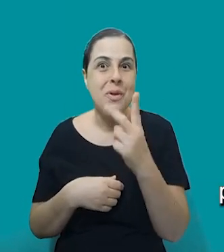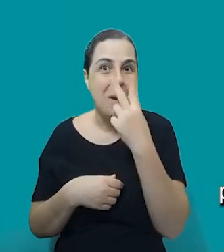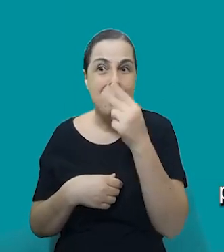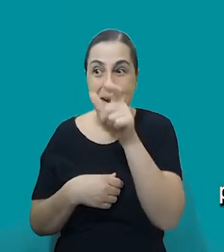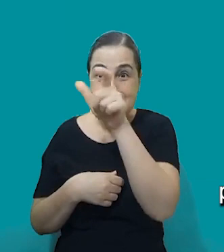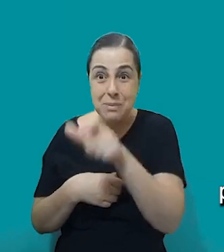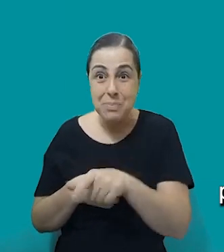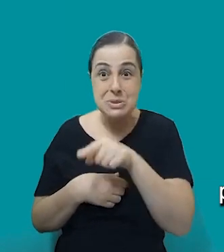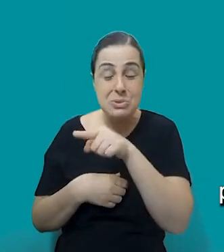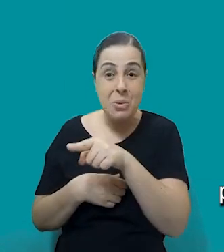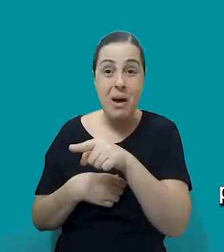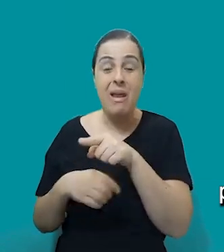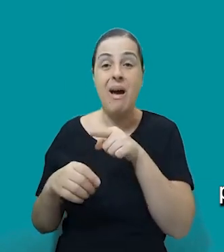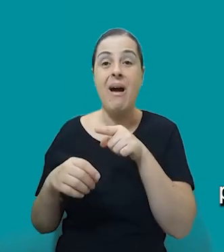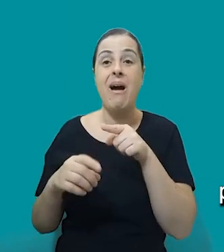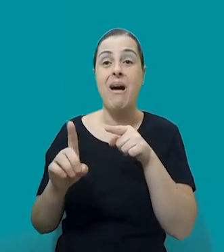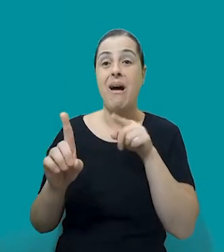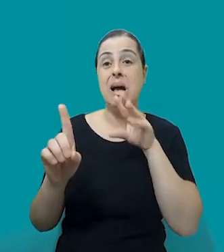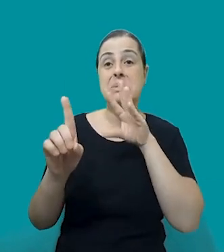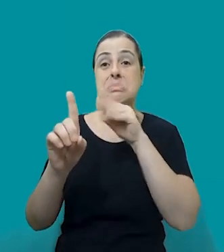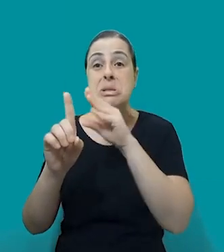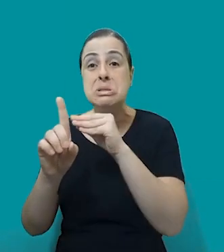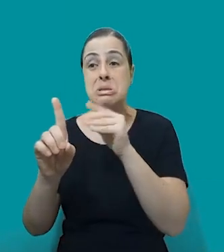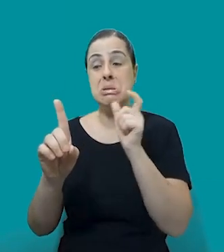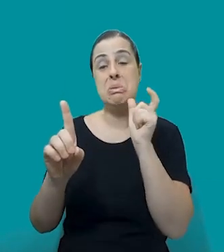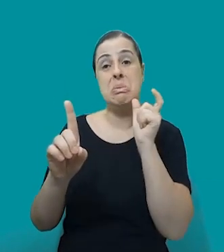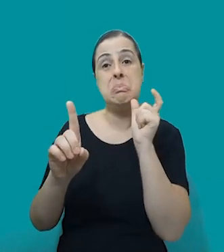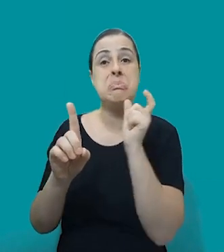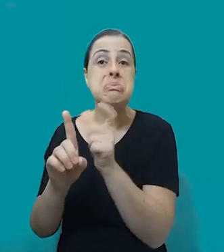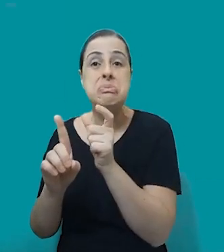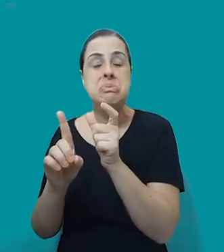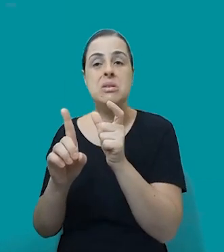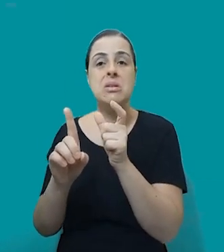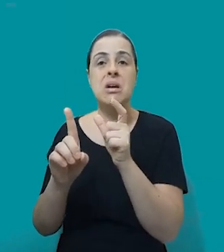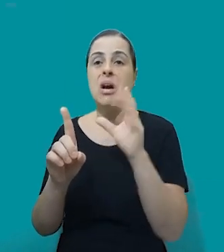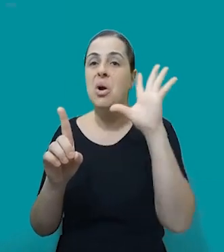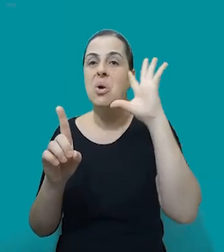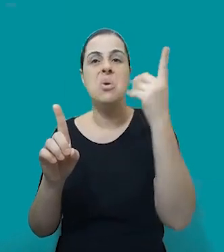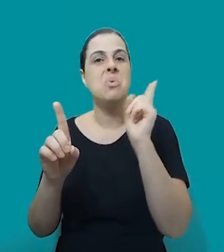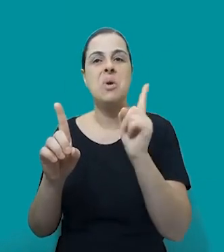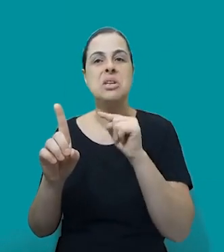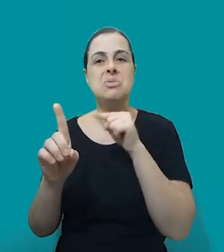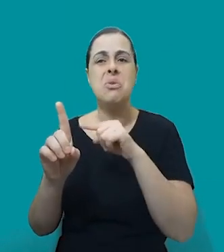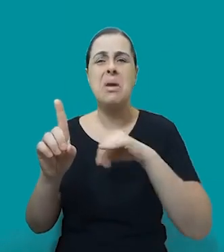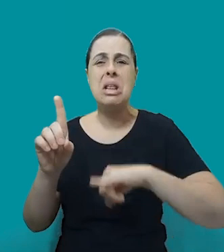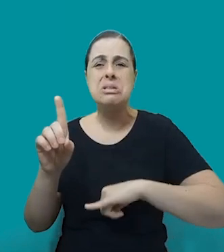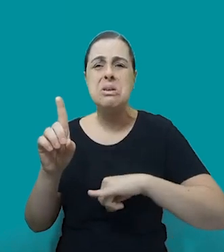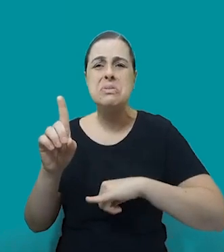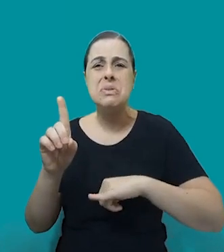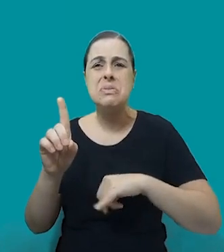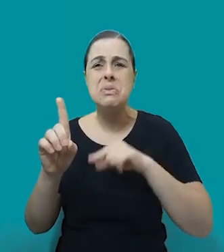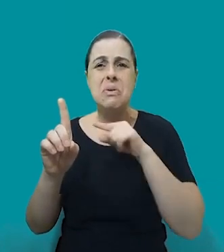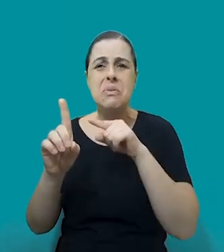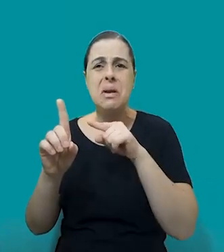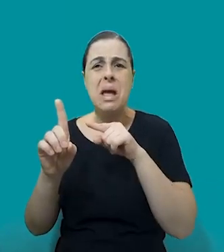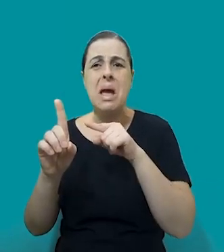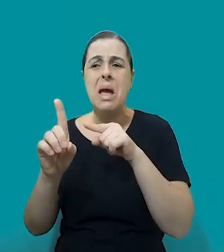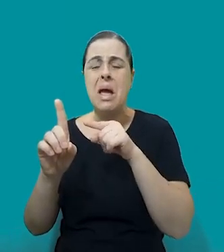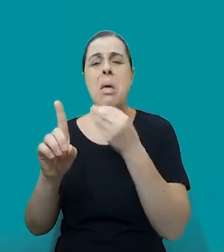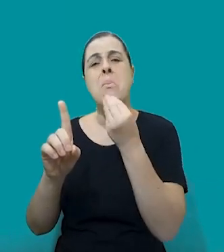é questionada, ah, mas também ela, e aí um monte de coisa que ela deveria ter feito diferente, né? E nunca o agressor.